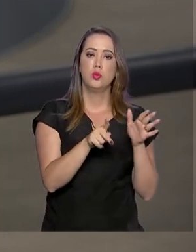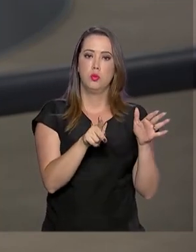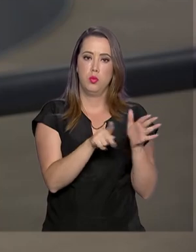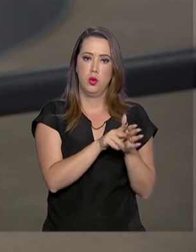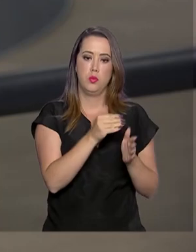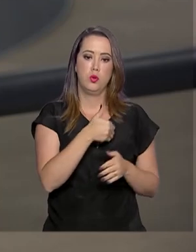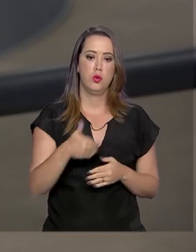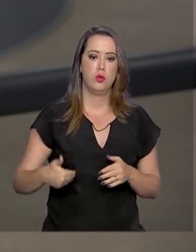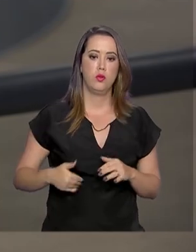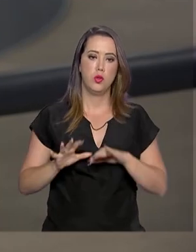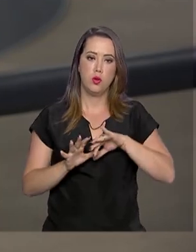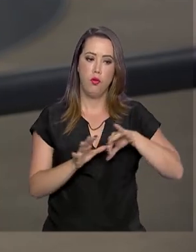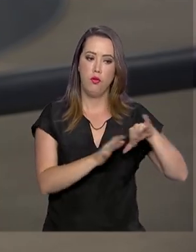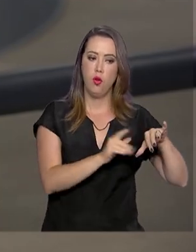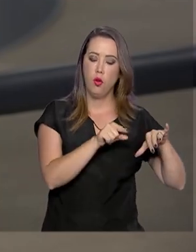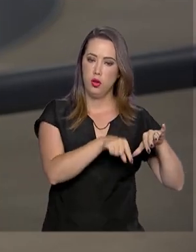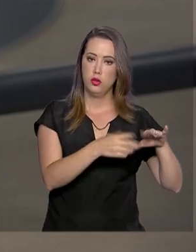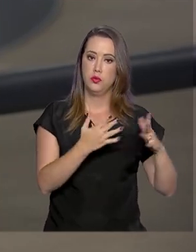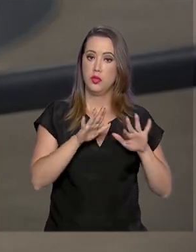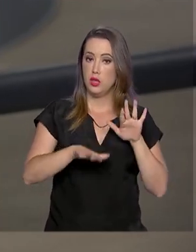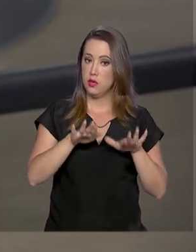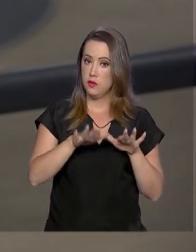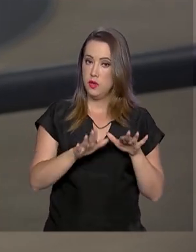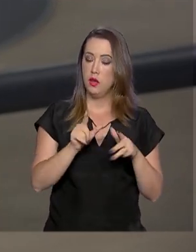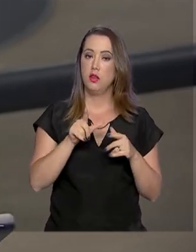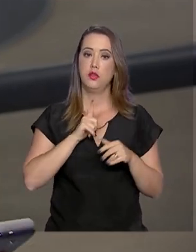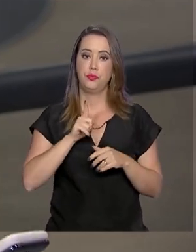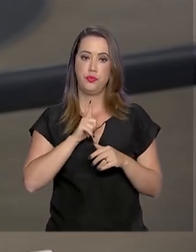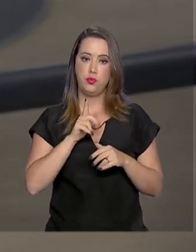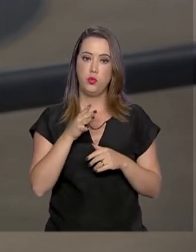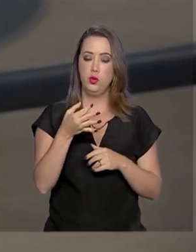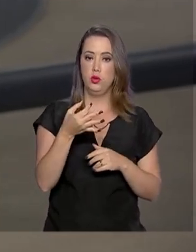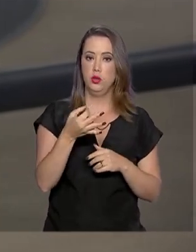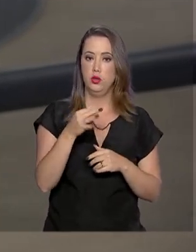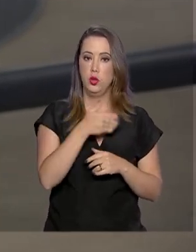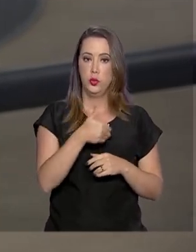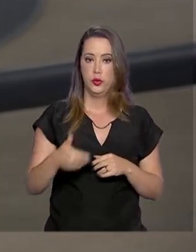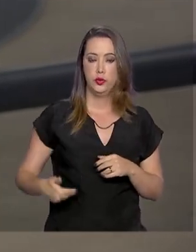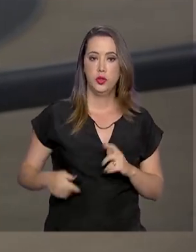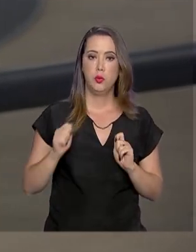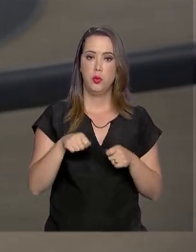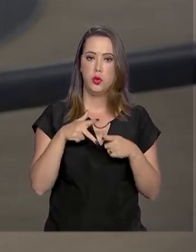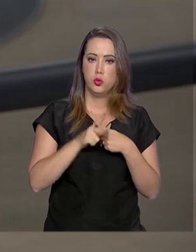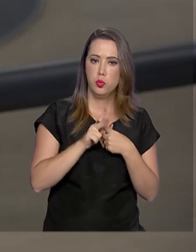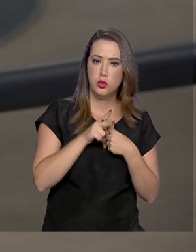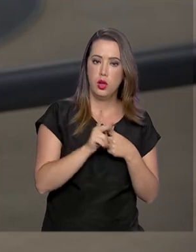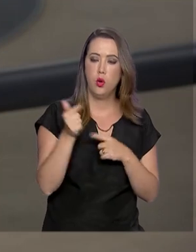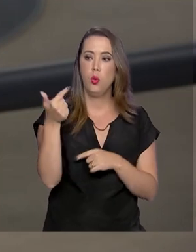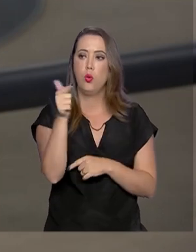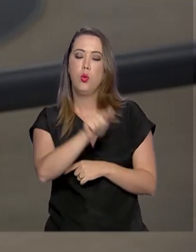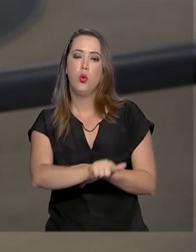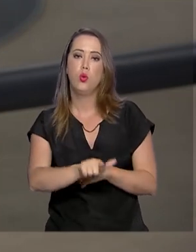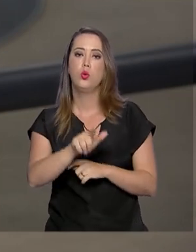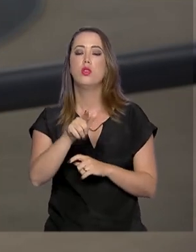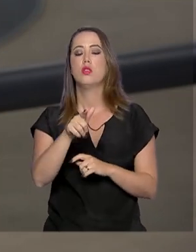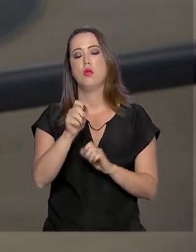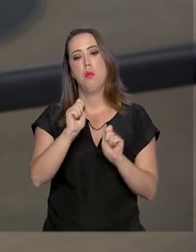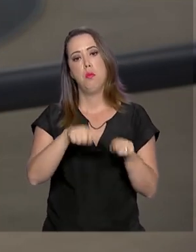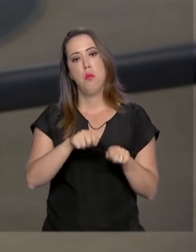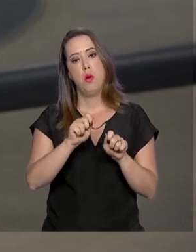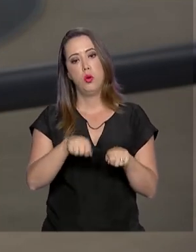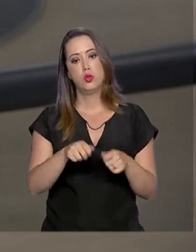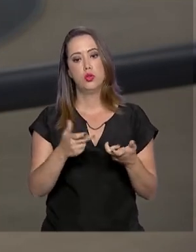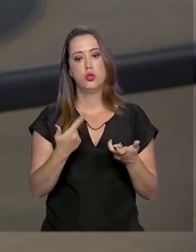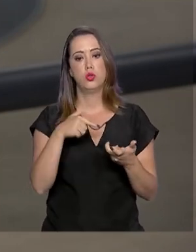estão fora da reforma. Algumas delas serão sugeridas pelo governo, outras carreiras podem ser sugeridas